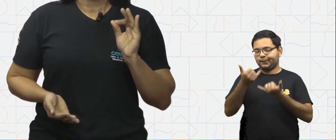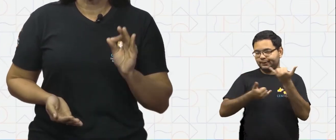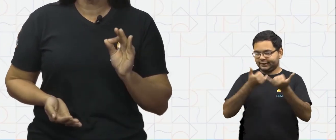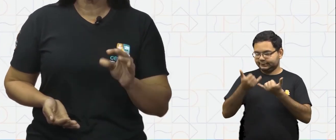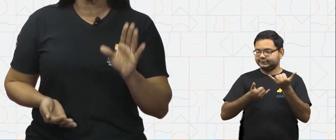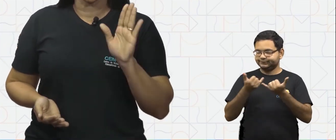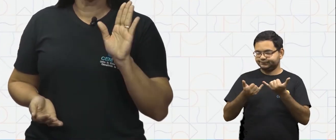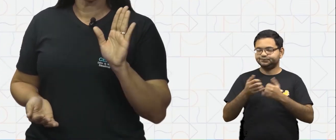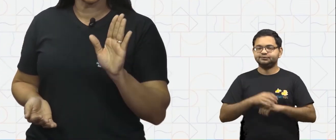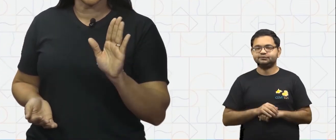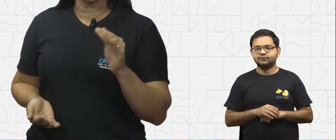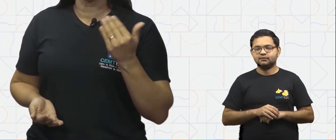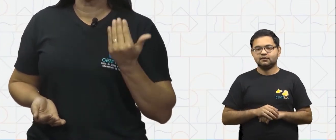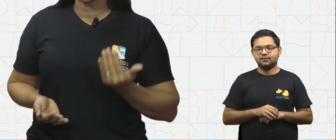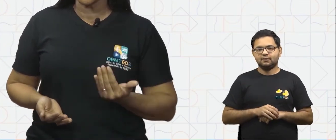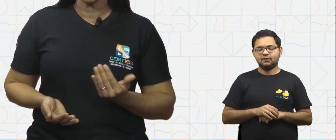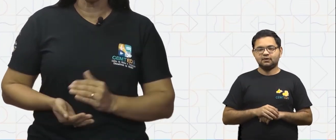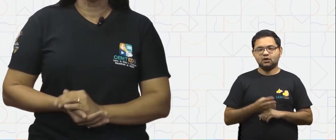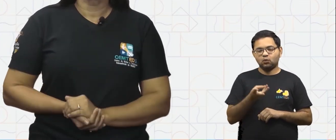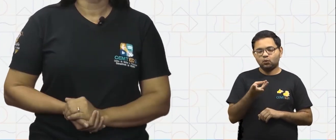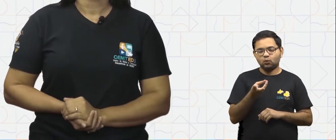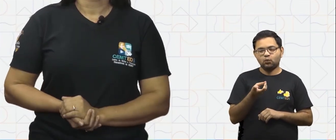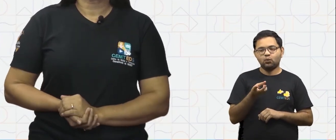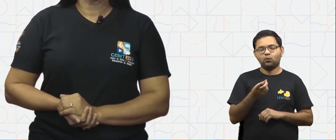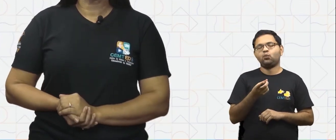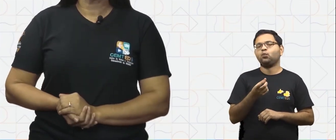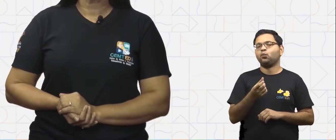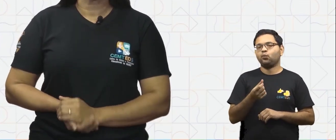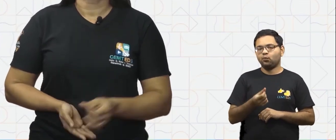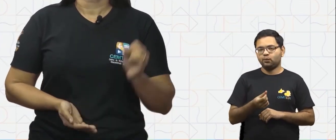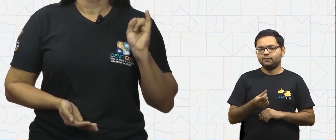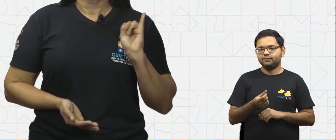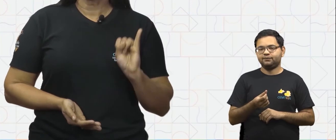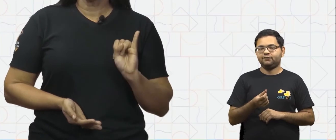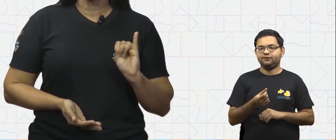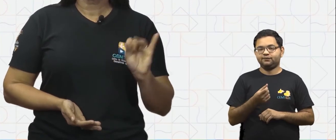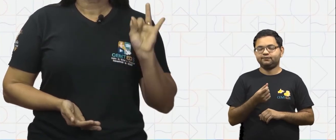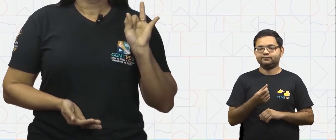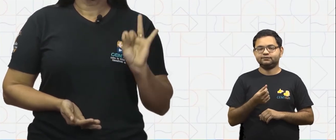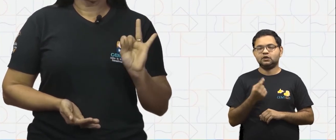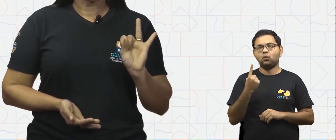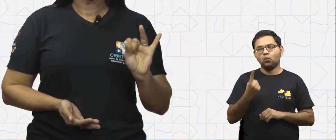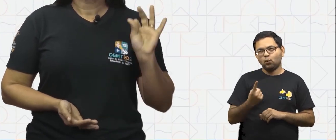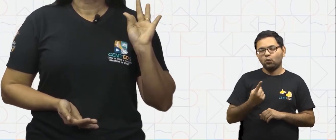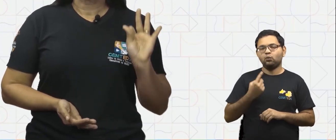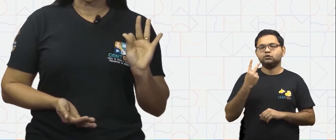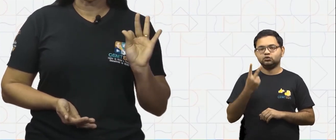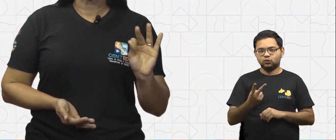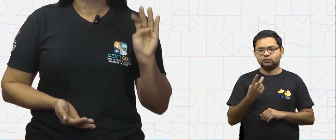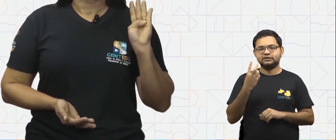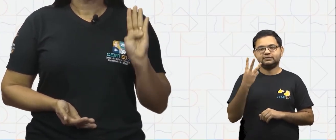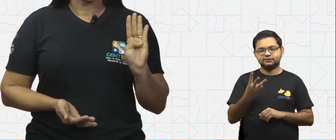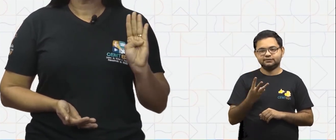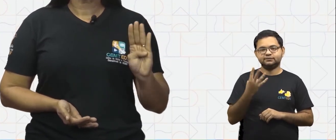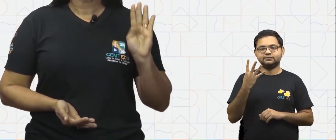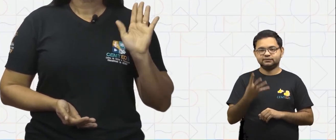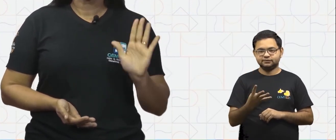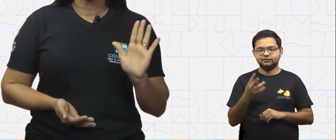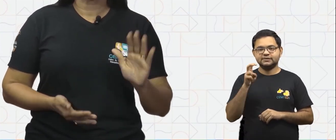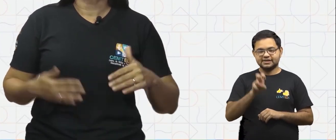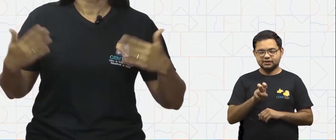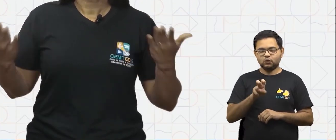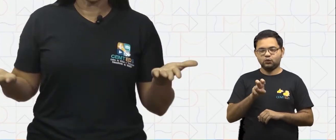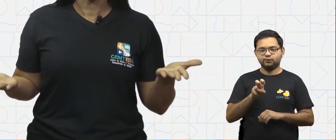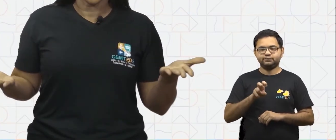Conte com os dedos de sua mão, falando assim. 1, 2, 3, 4,